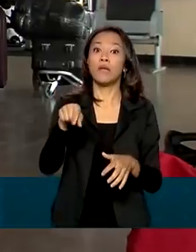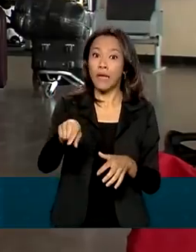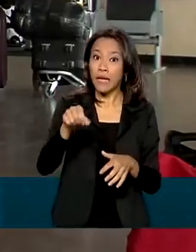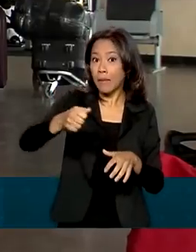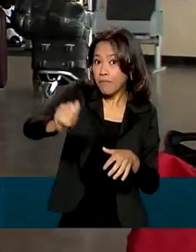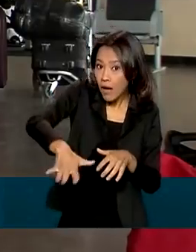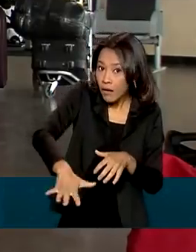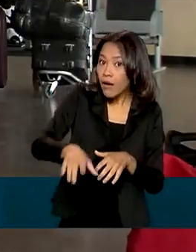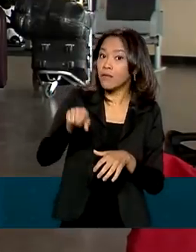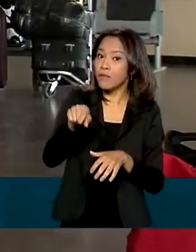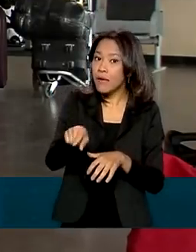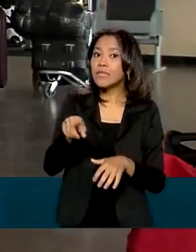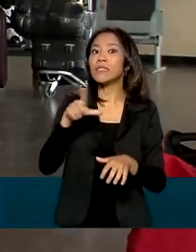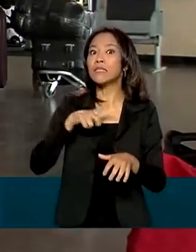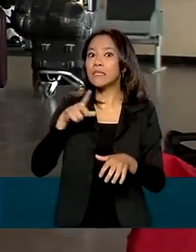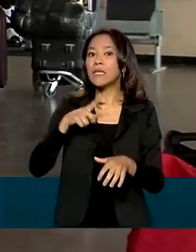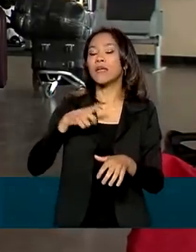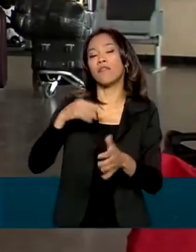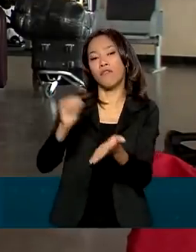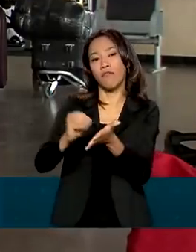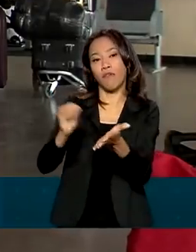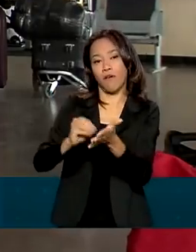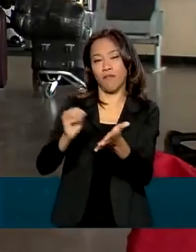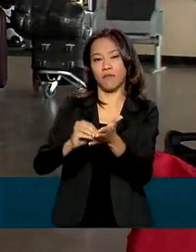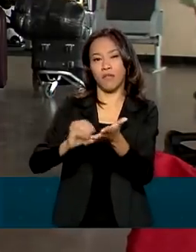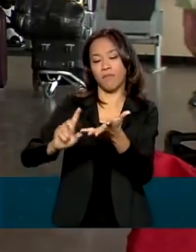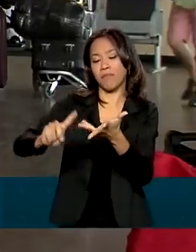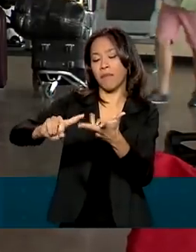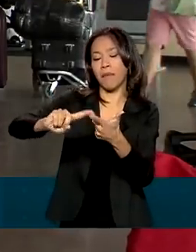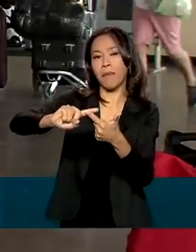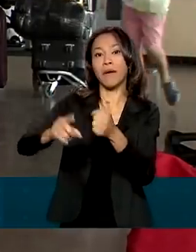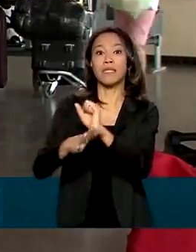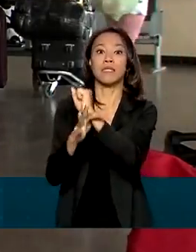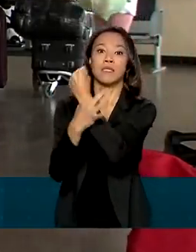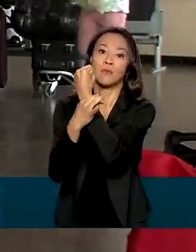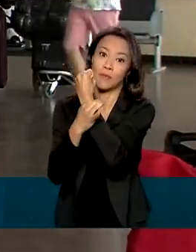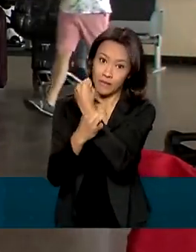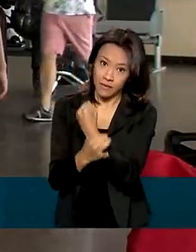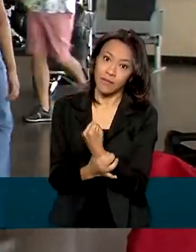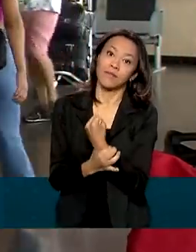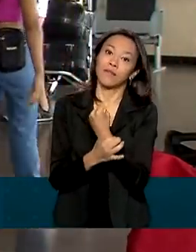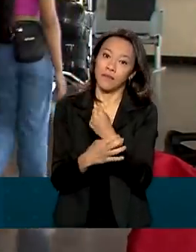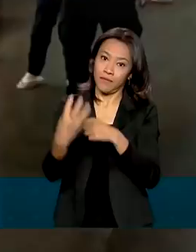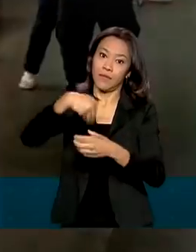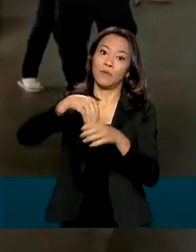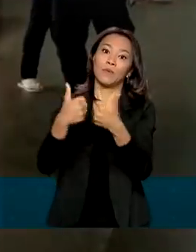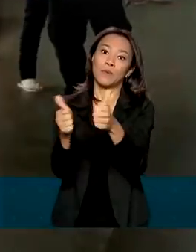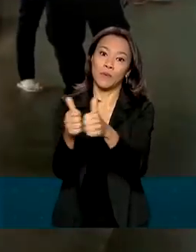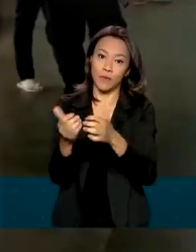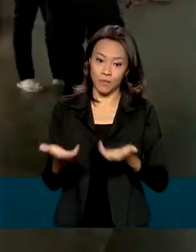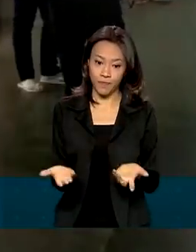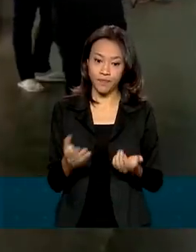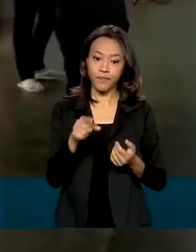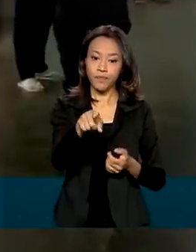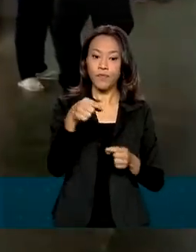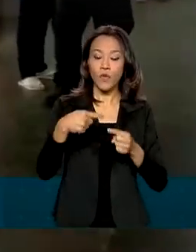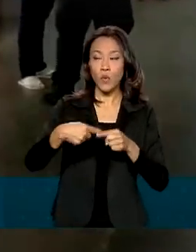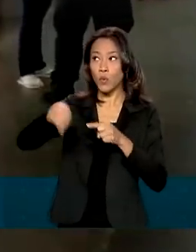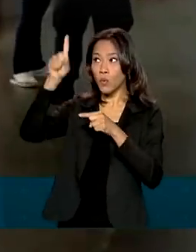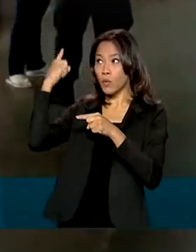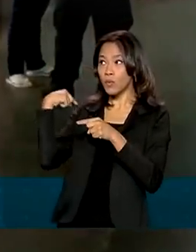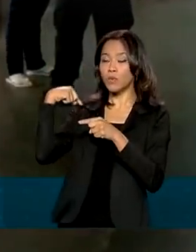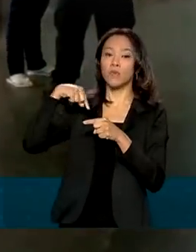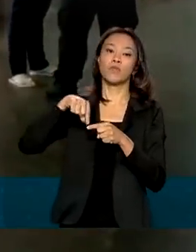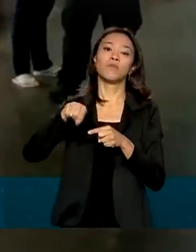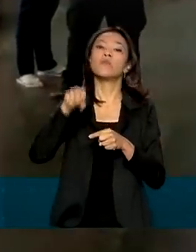clandestino esconde várias irregularidades, como a falta de segurança dos veículos. Apenas no último final